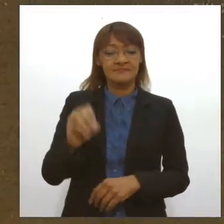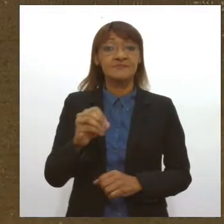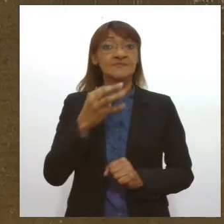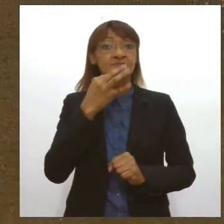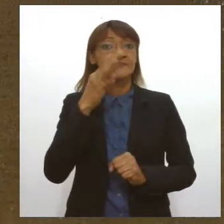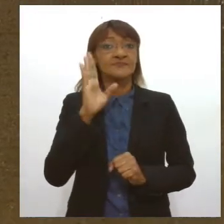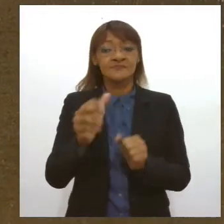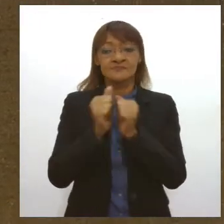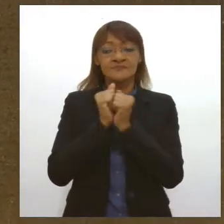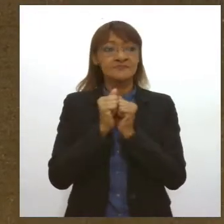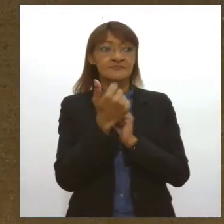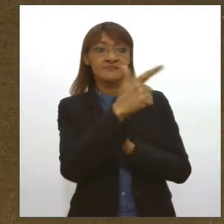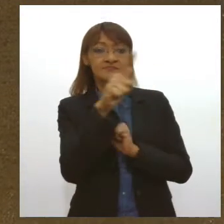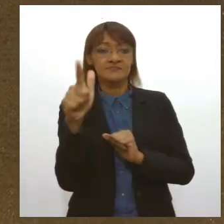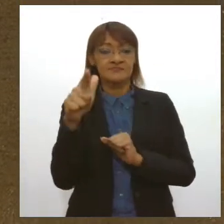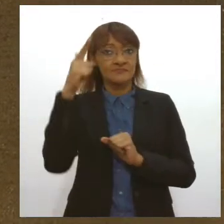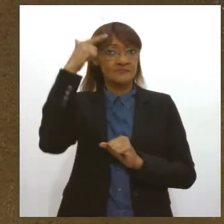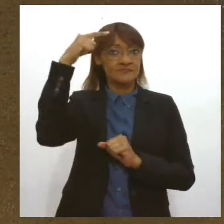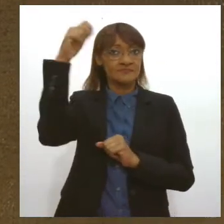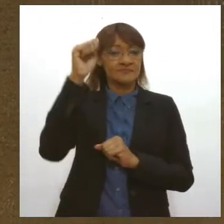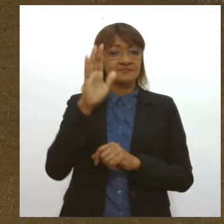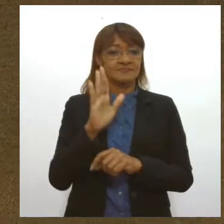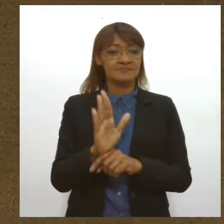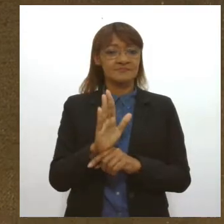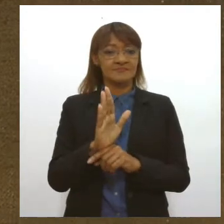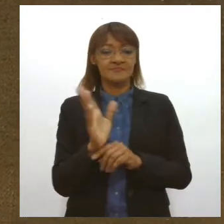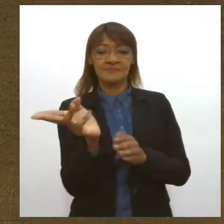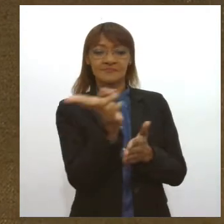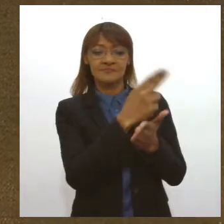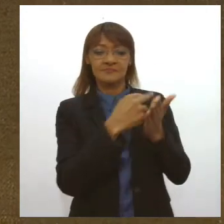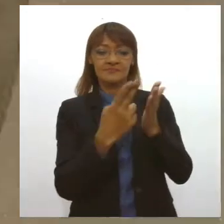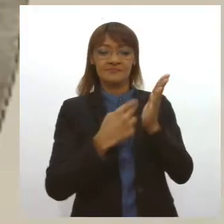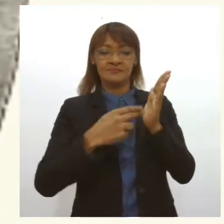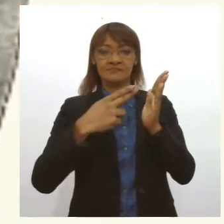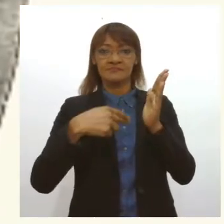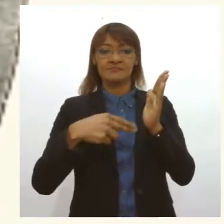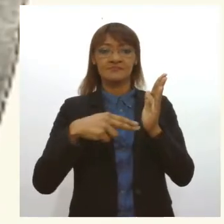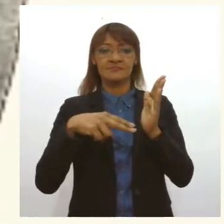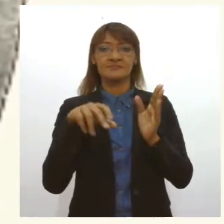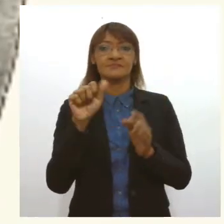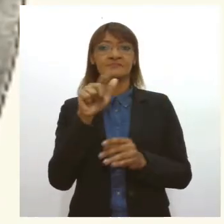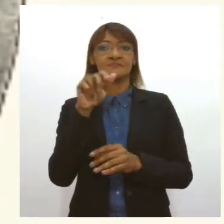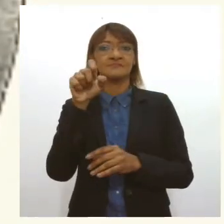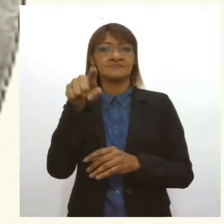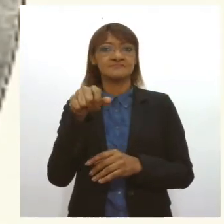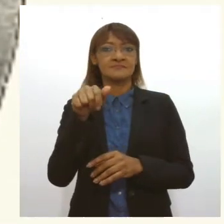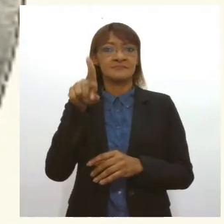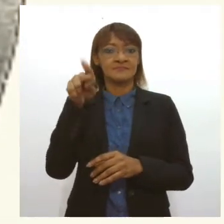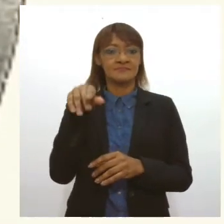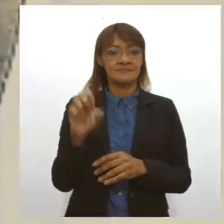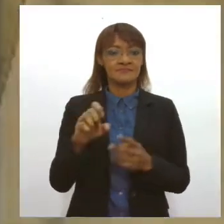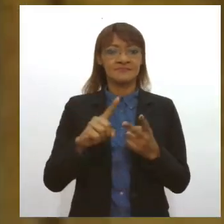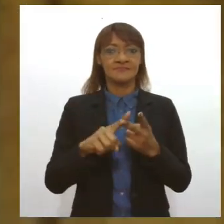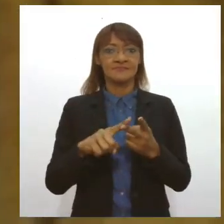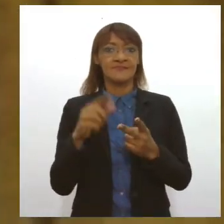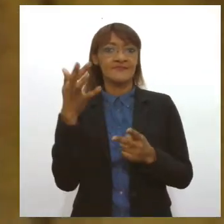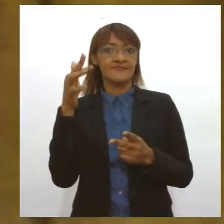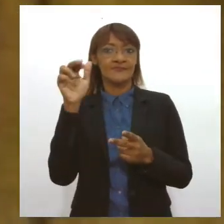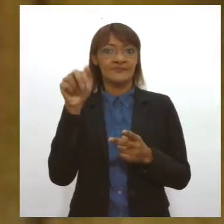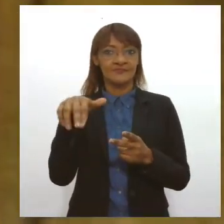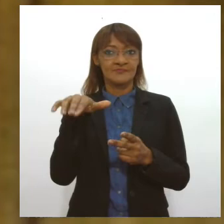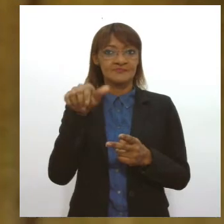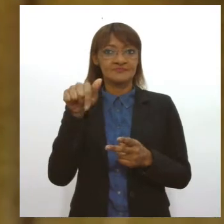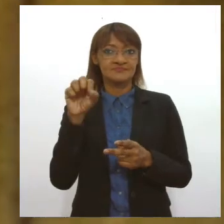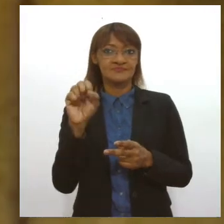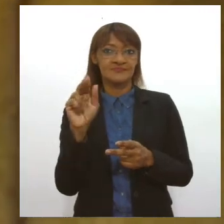e convivido com outras personalidades, como o pintor Alexander Cabanel, o escultor François Michel e a